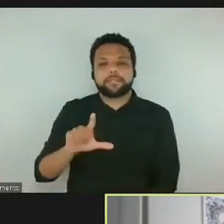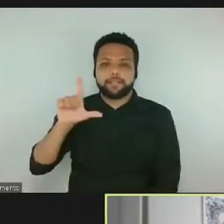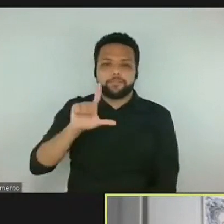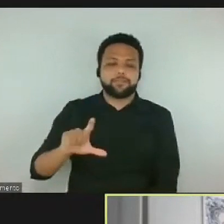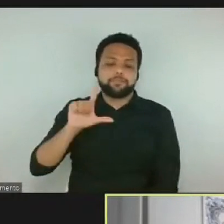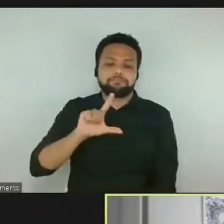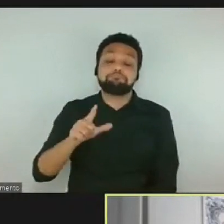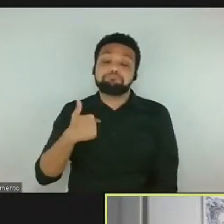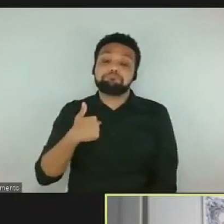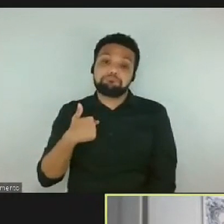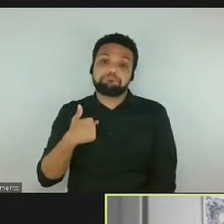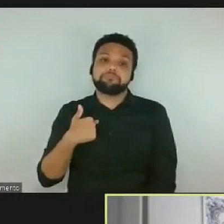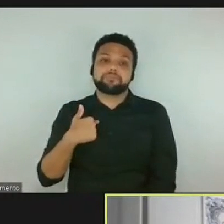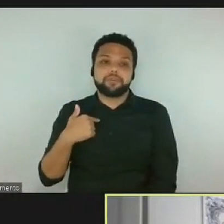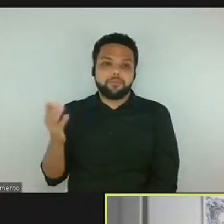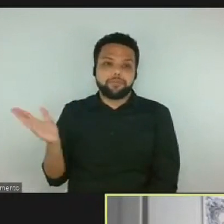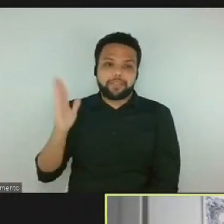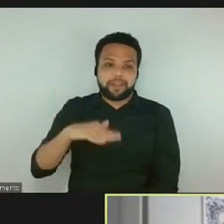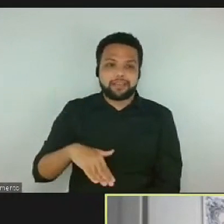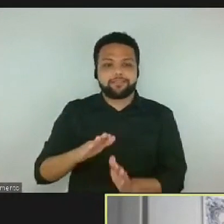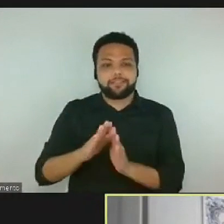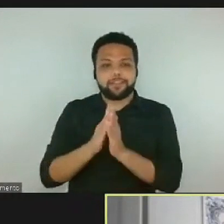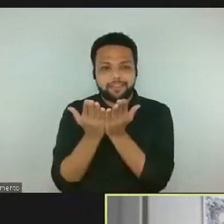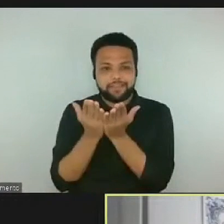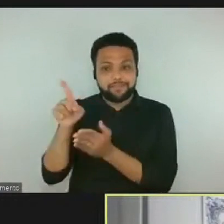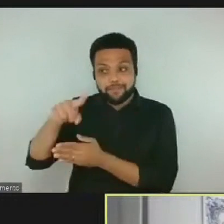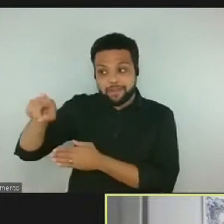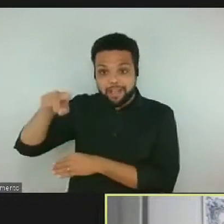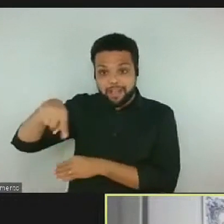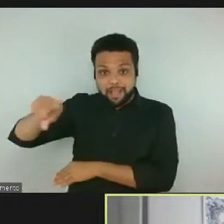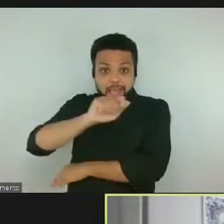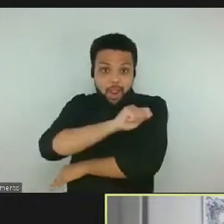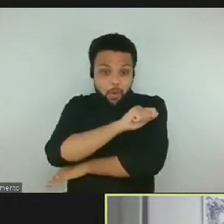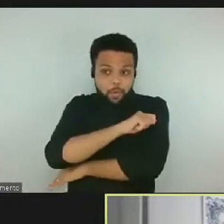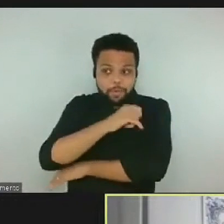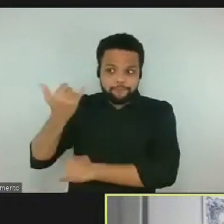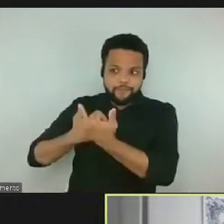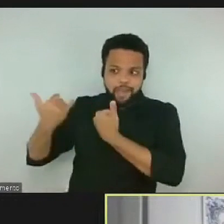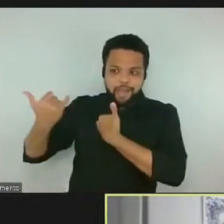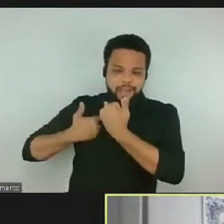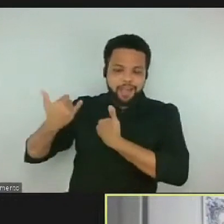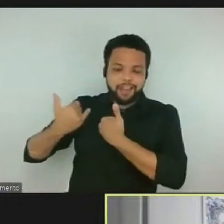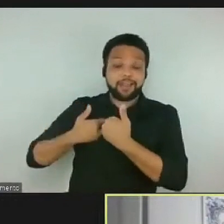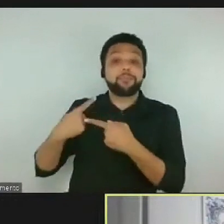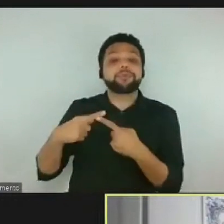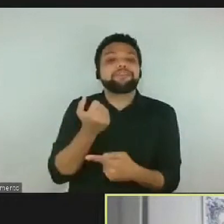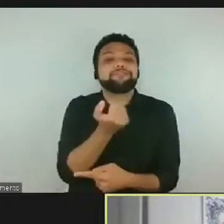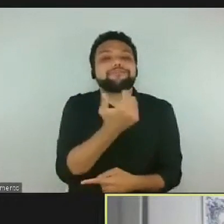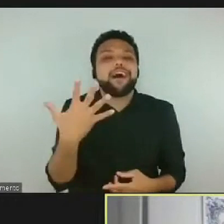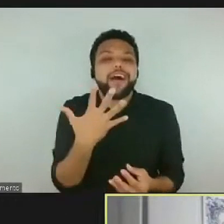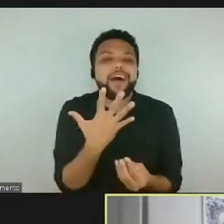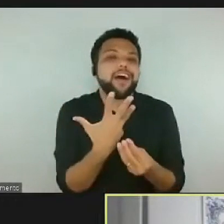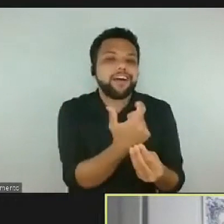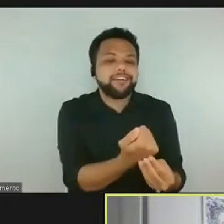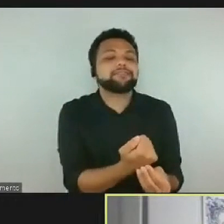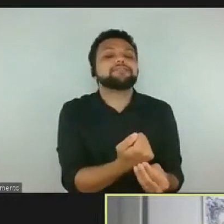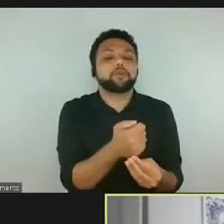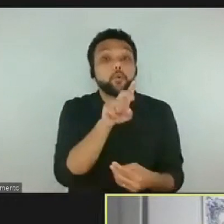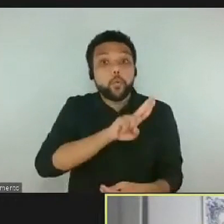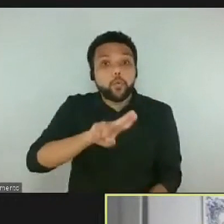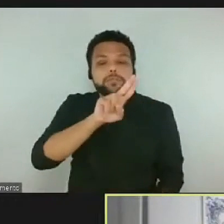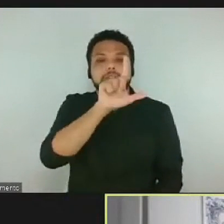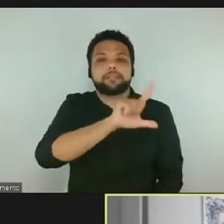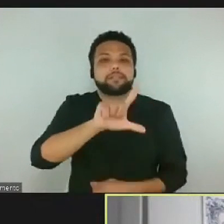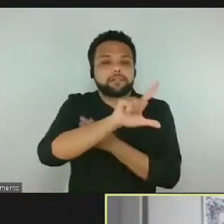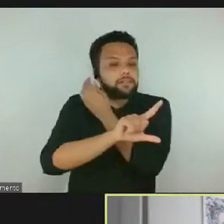eu vou trazendo os livros que elas citam dentro, porque muitos artistas trabalham com a literatura. Por exemplo,